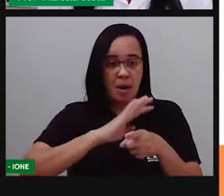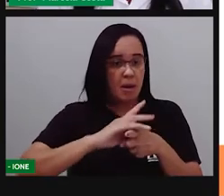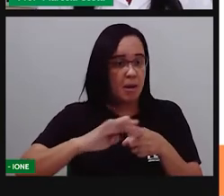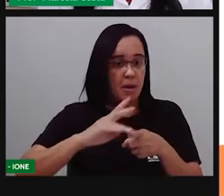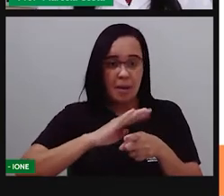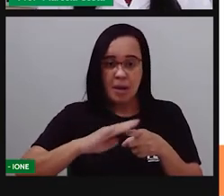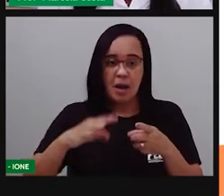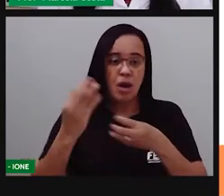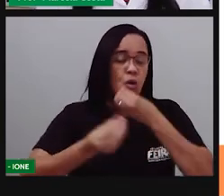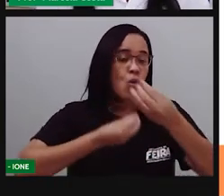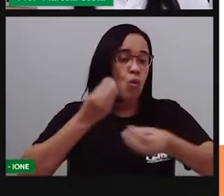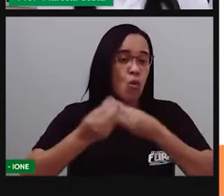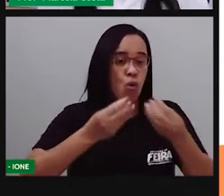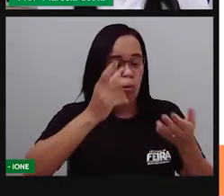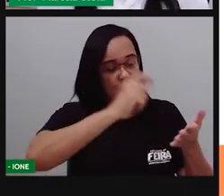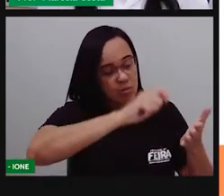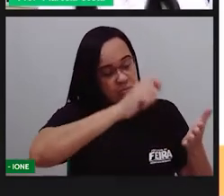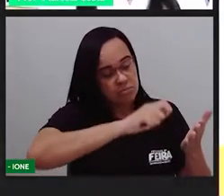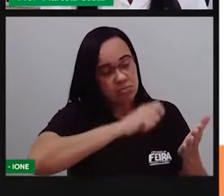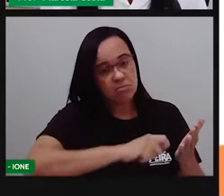representação escrita.